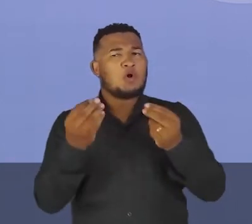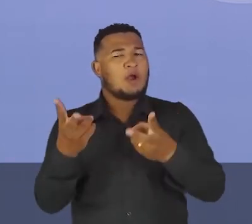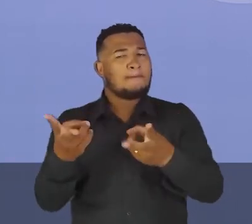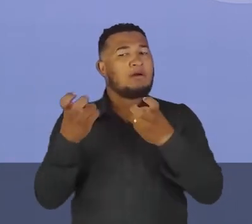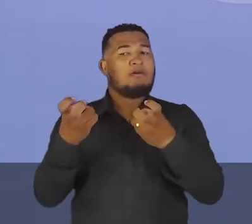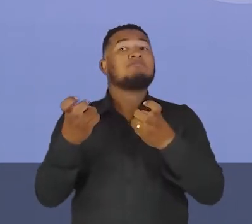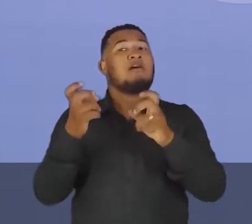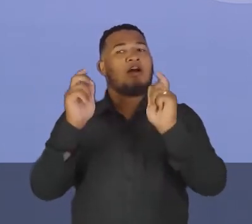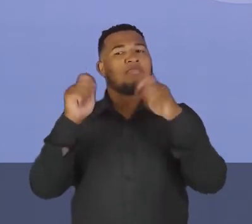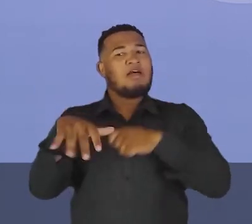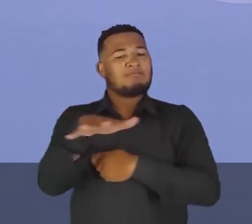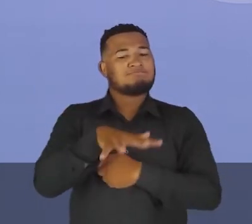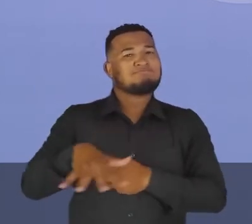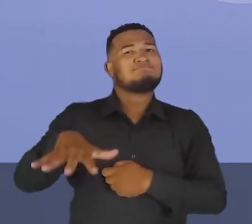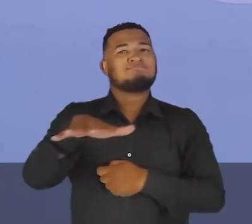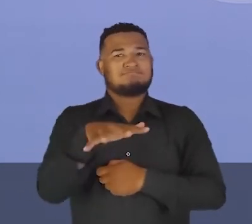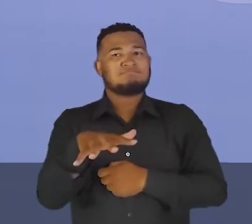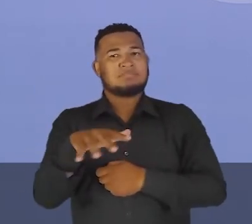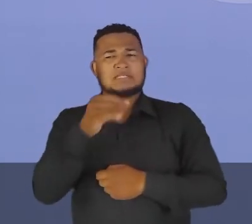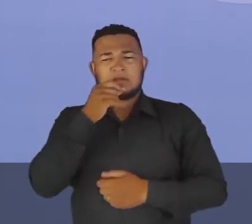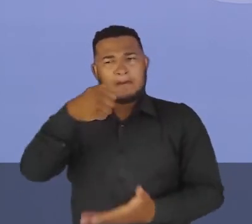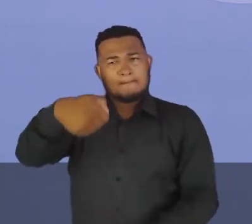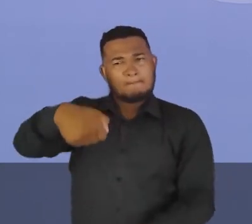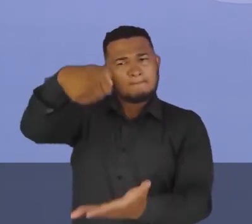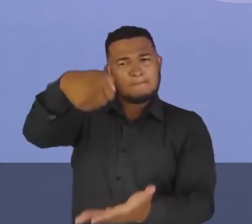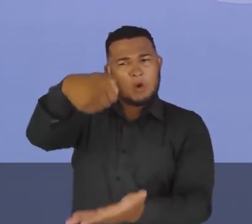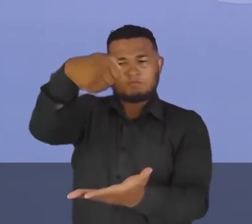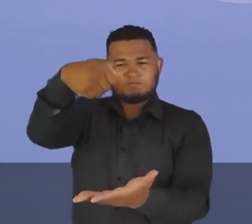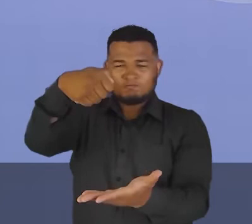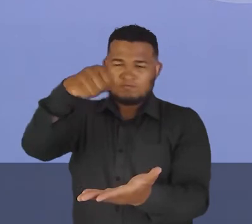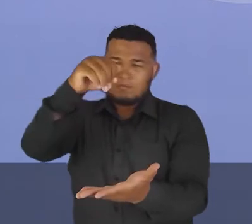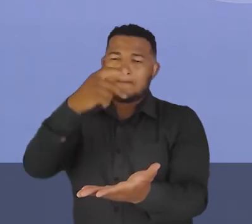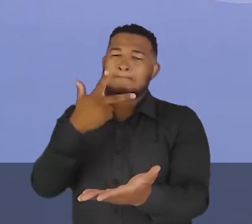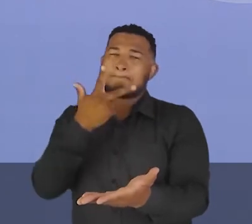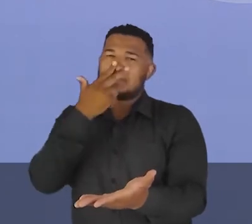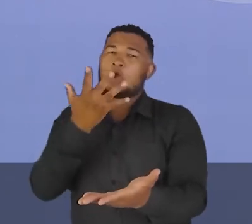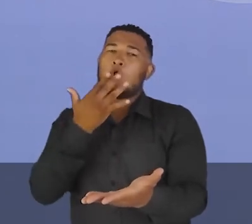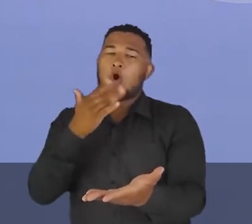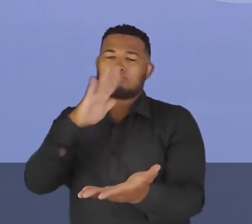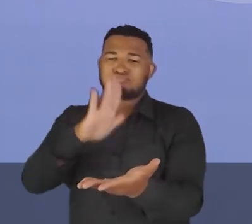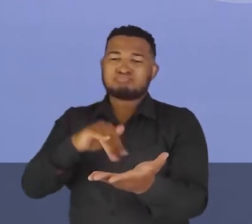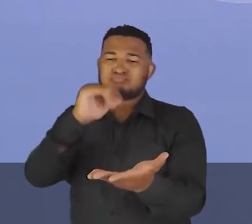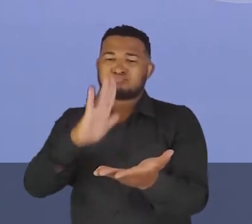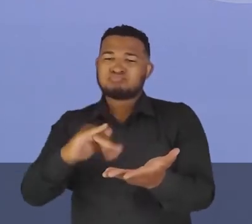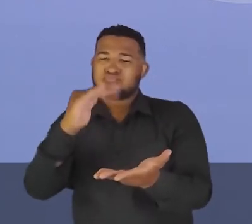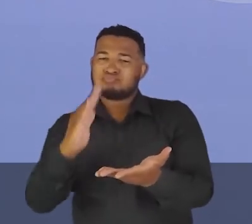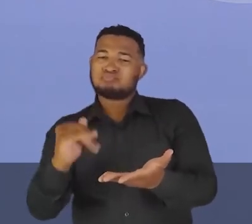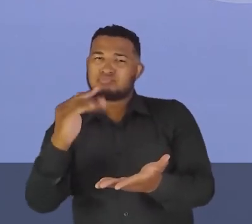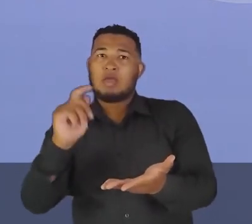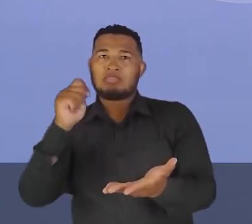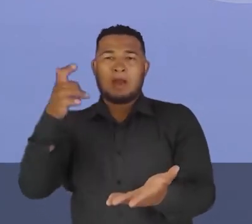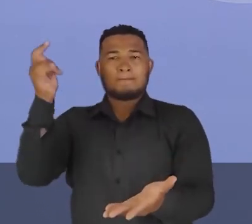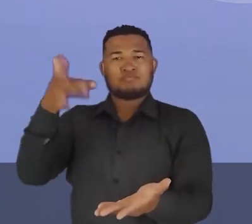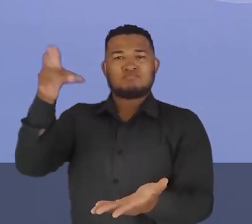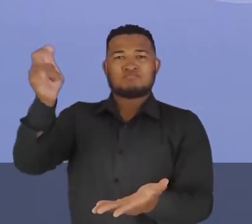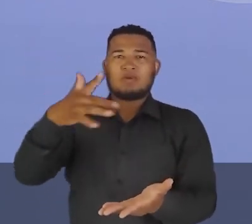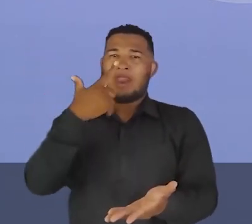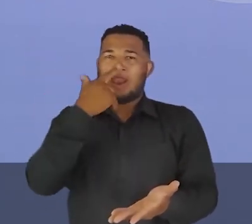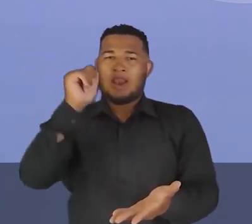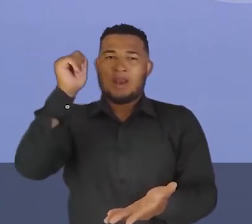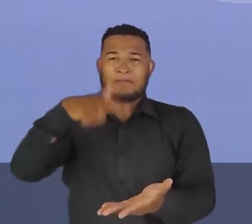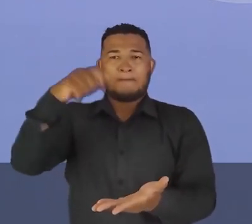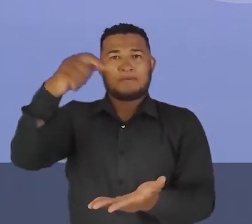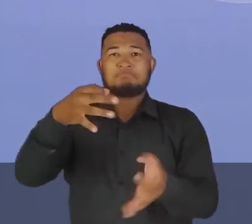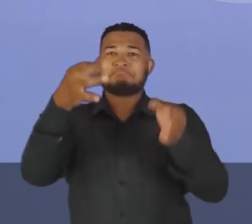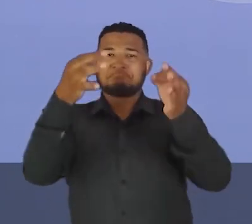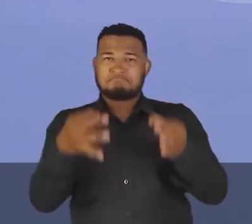Olha, eu posso transformar aqueles baldes ali, né? Em coletores de lixo, né? Eu posso pensar